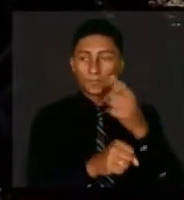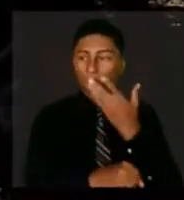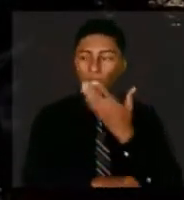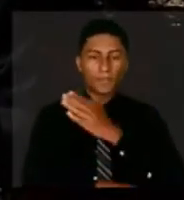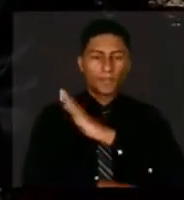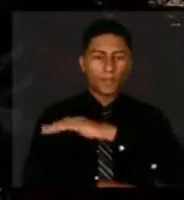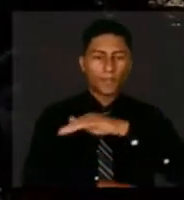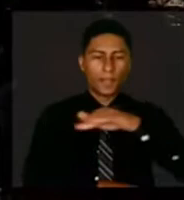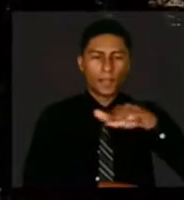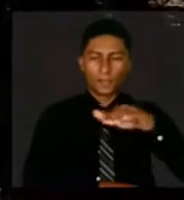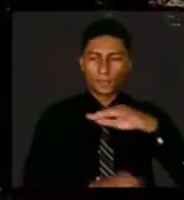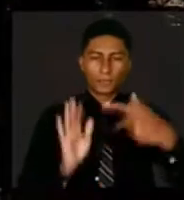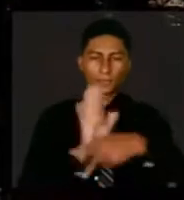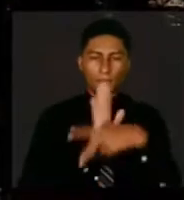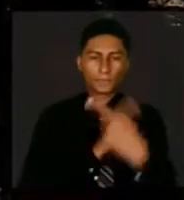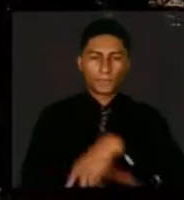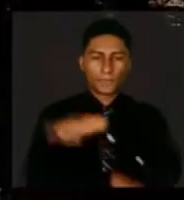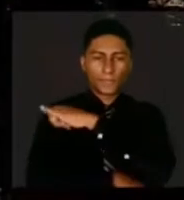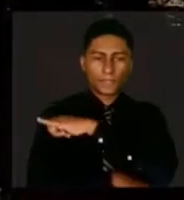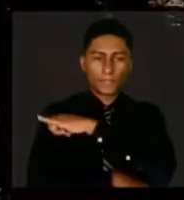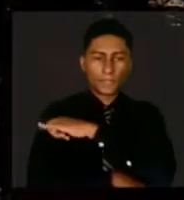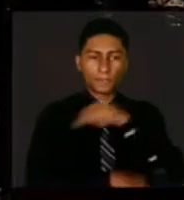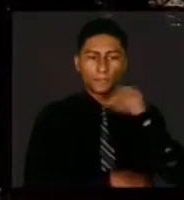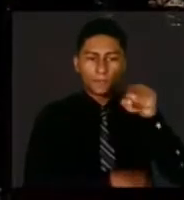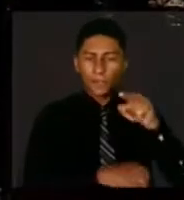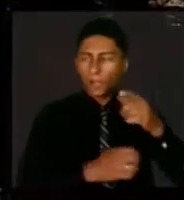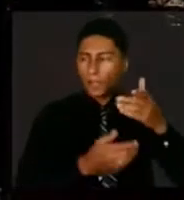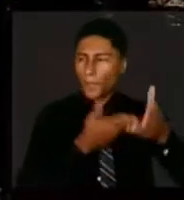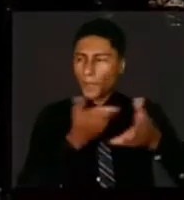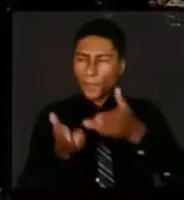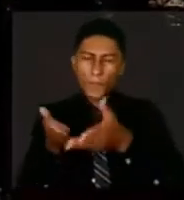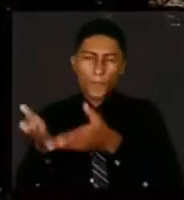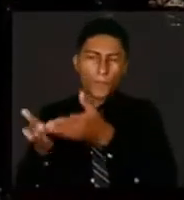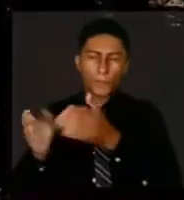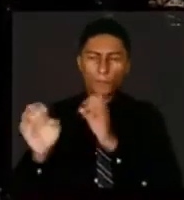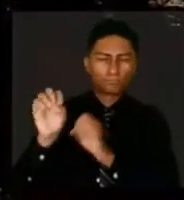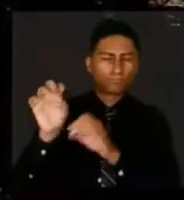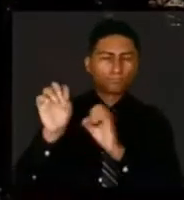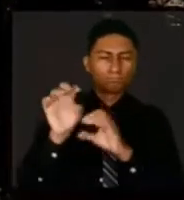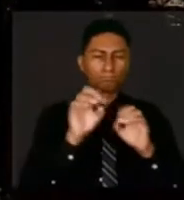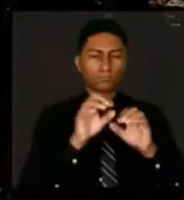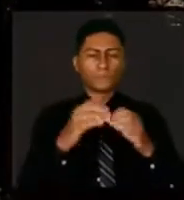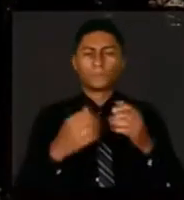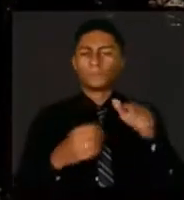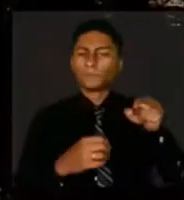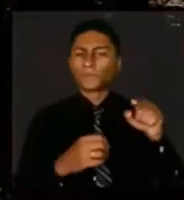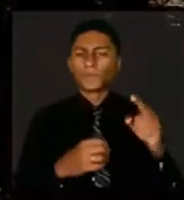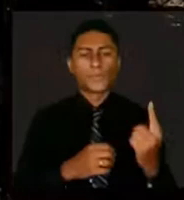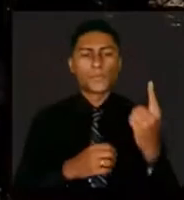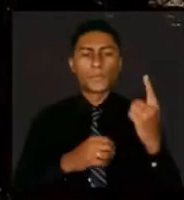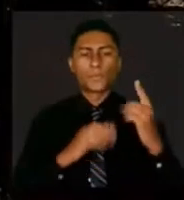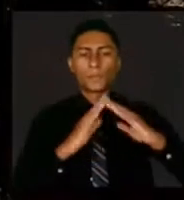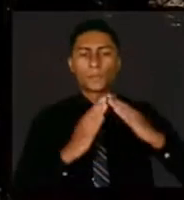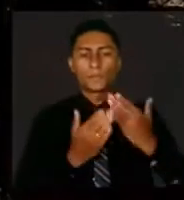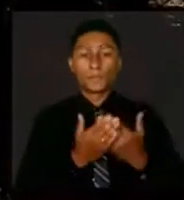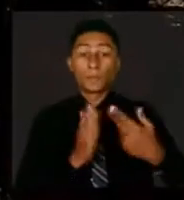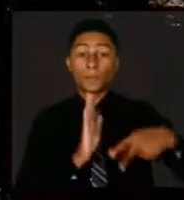cidade do Rio de Janeiro. Ela é uma, Siri, uma das escolas do Imperador,